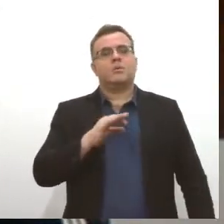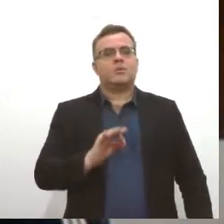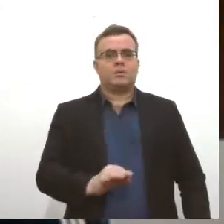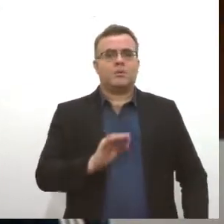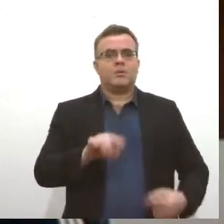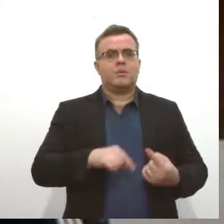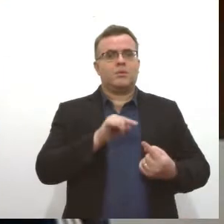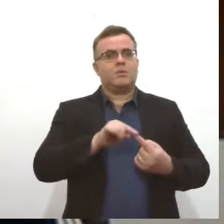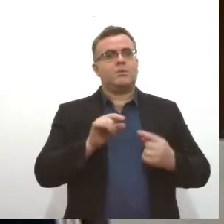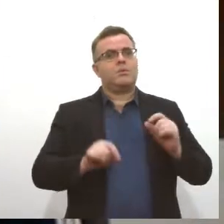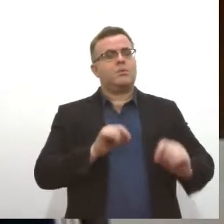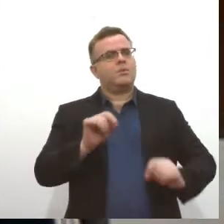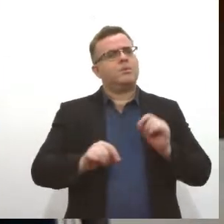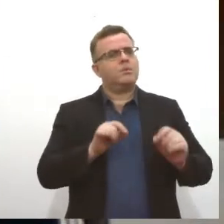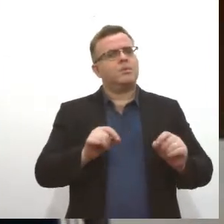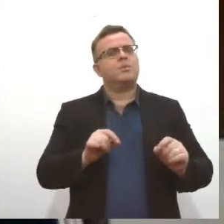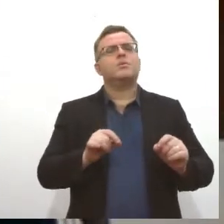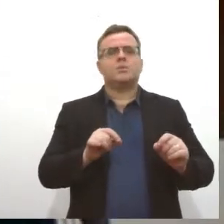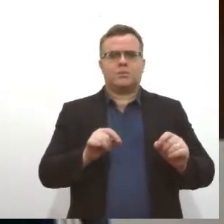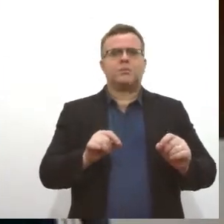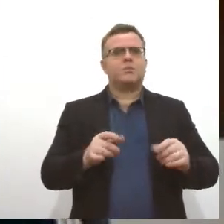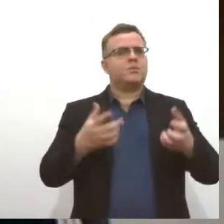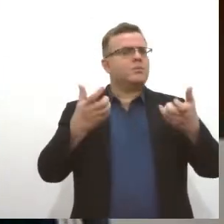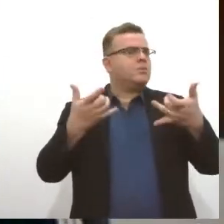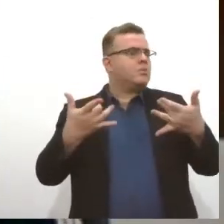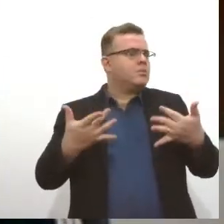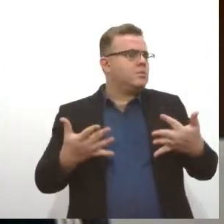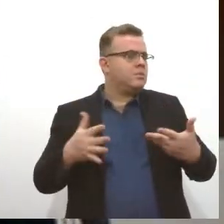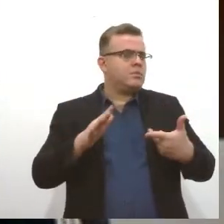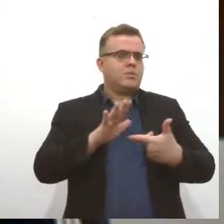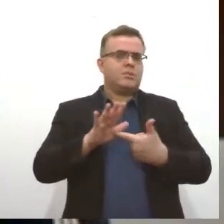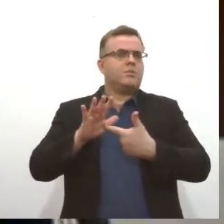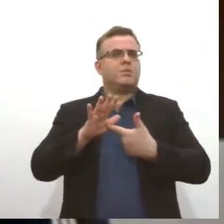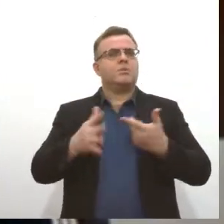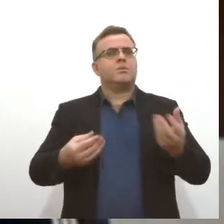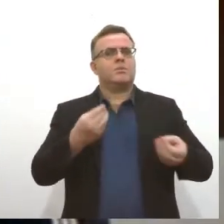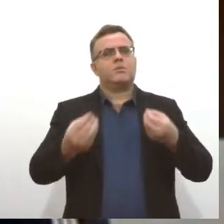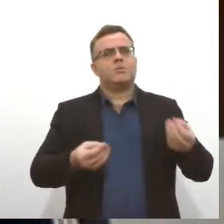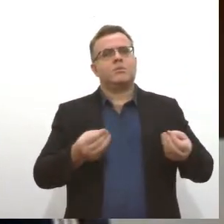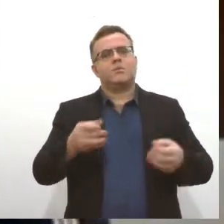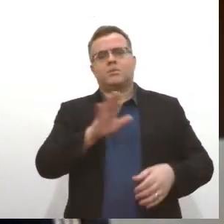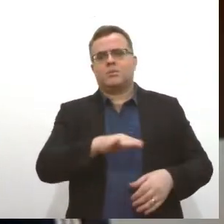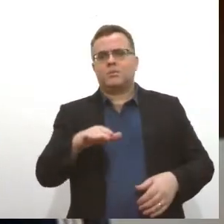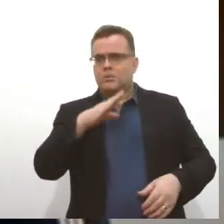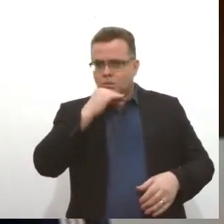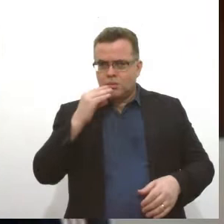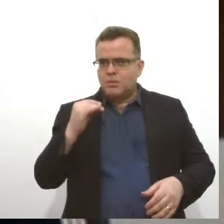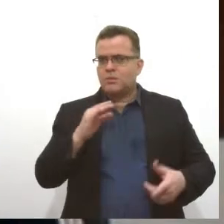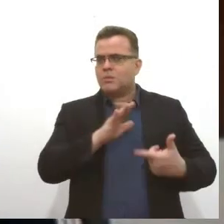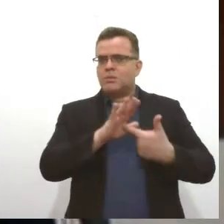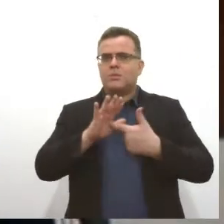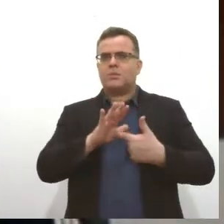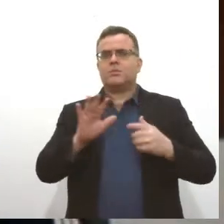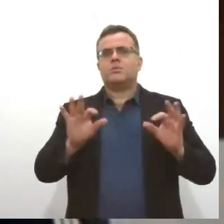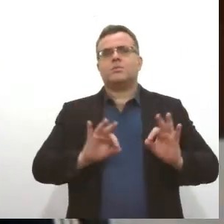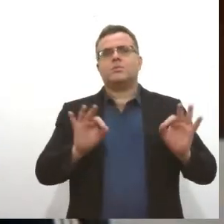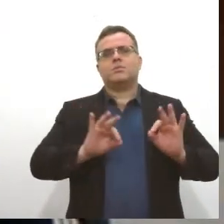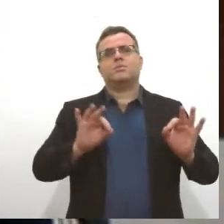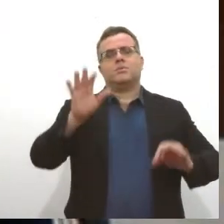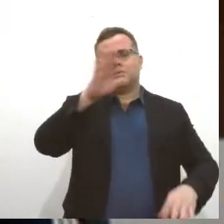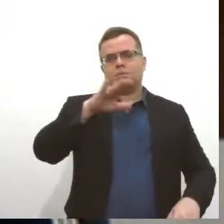de a gente fazer tratativas que a criança ou adolescente não chegue na fase adulta sem esse